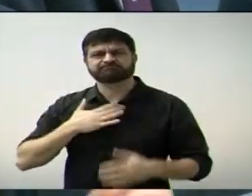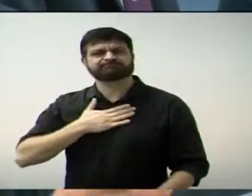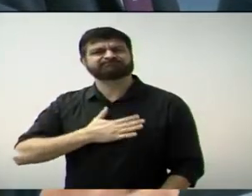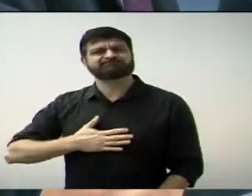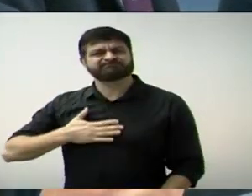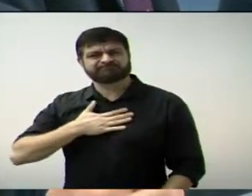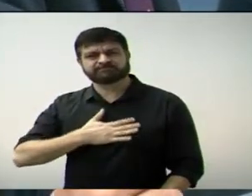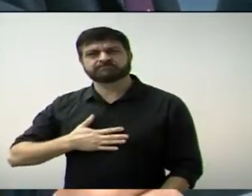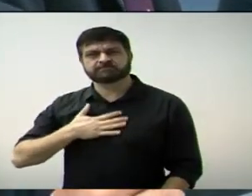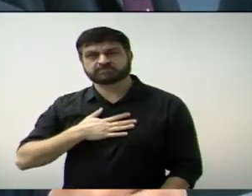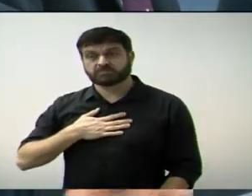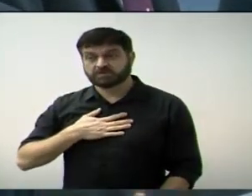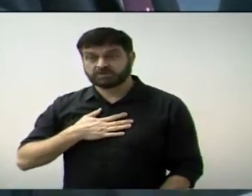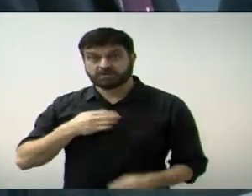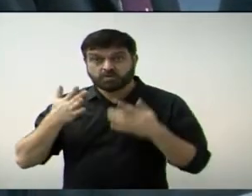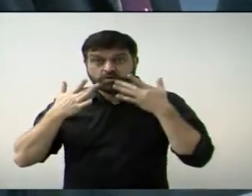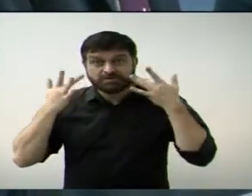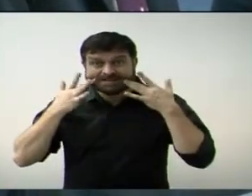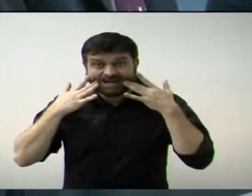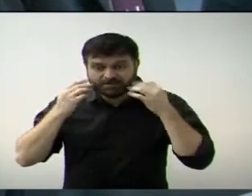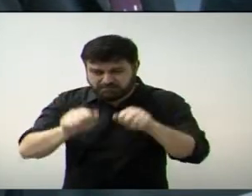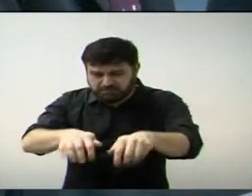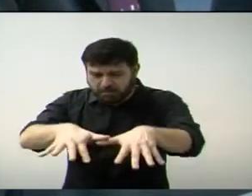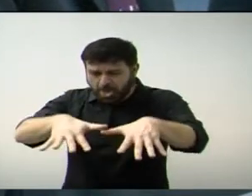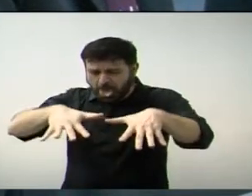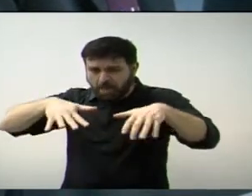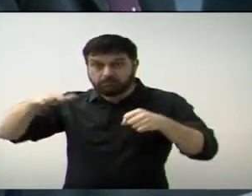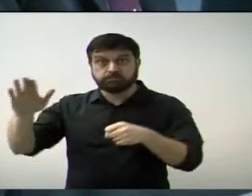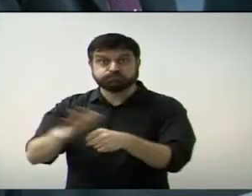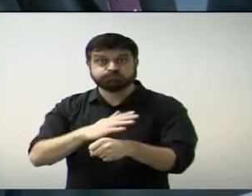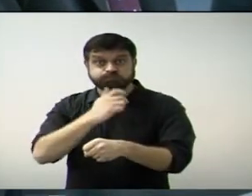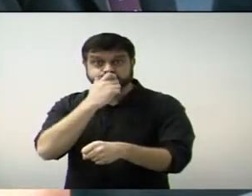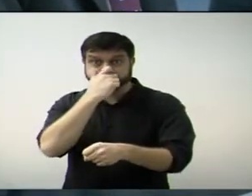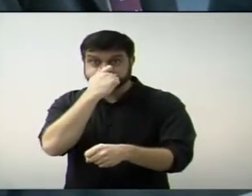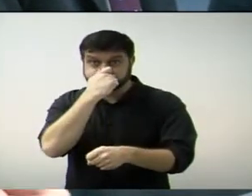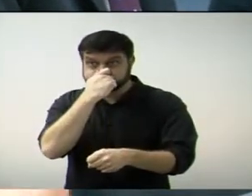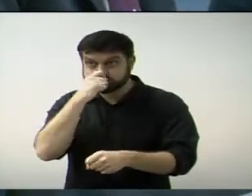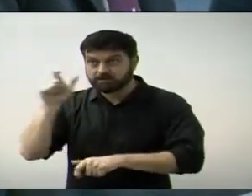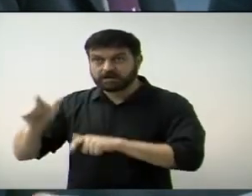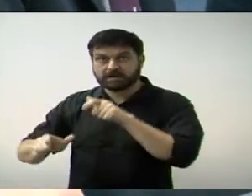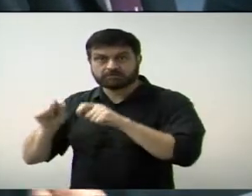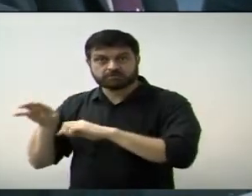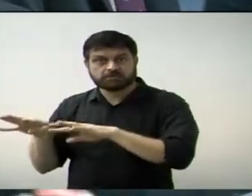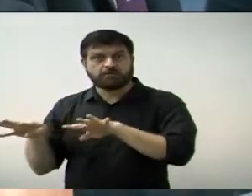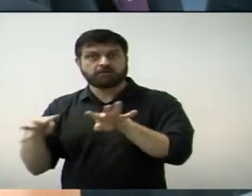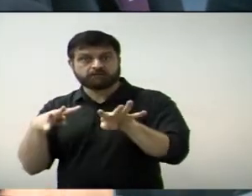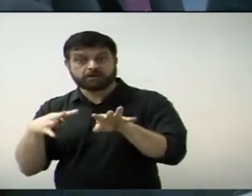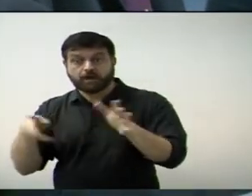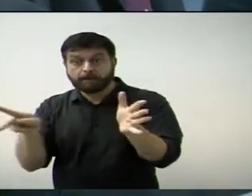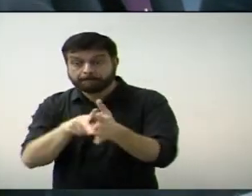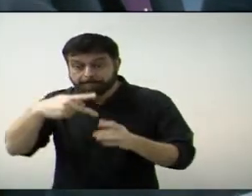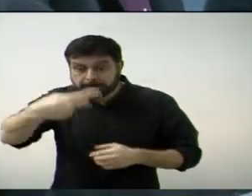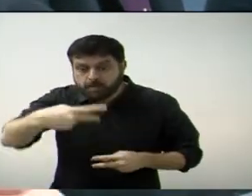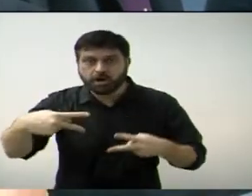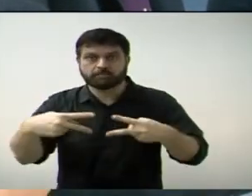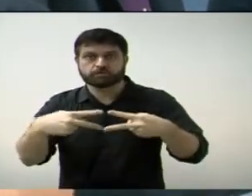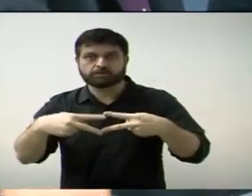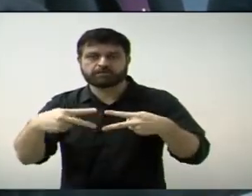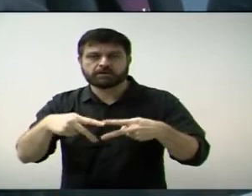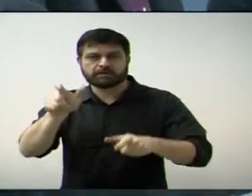apenas para mim, o teatro estava lotado. Eu acho que todos puderam ver o quanto nós temos artistas locais